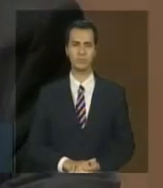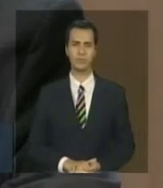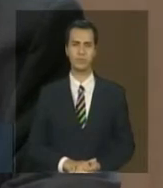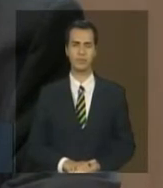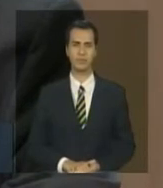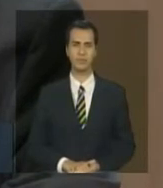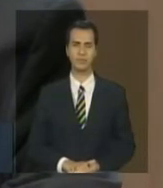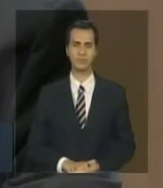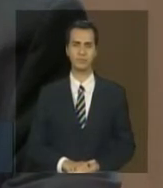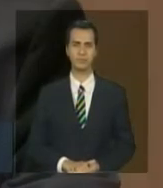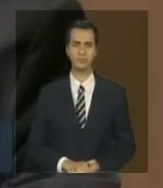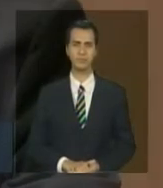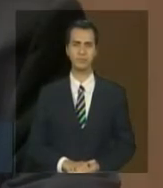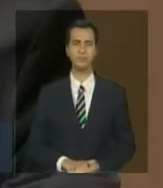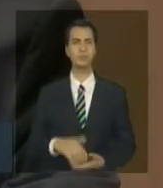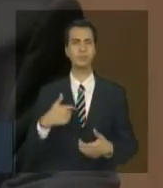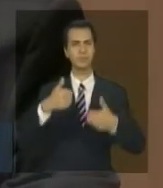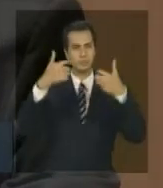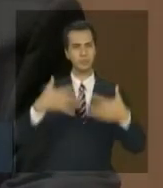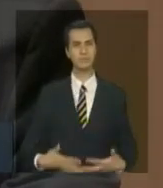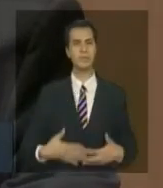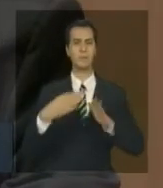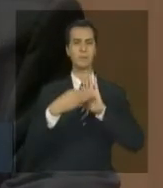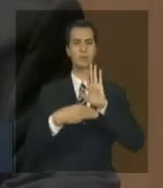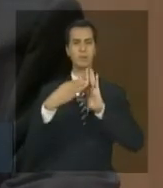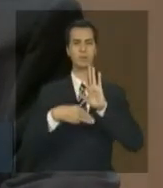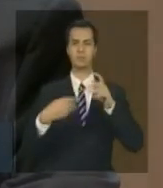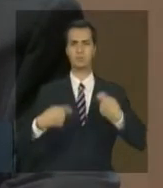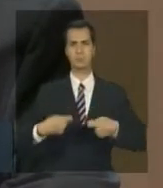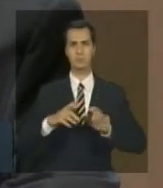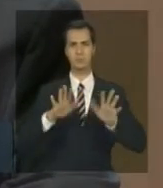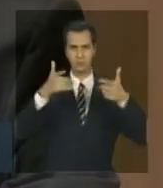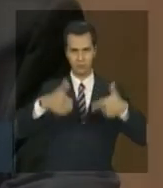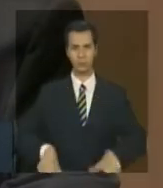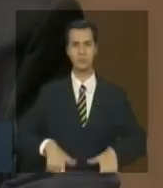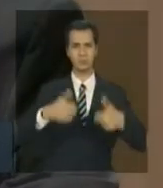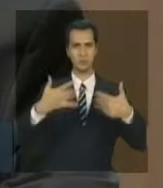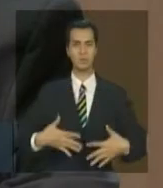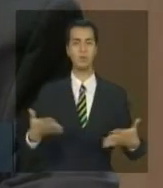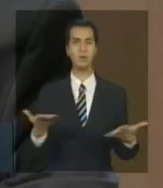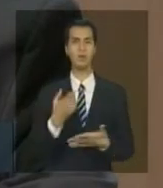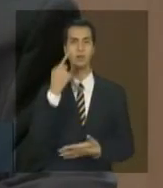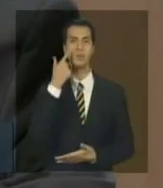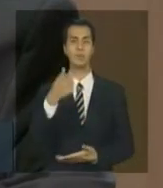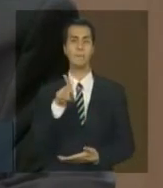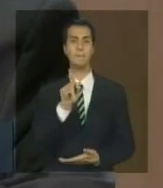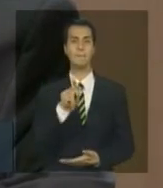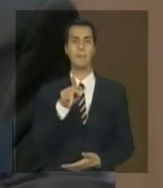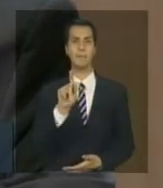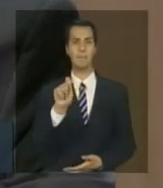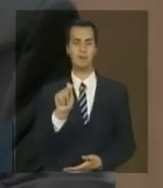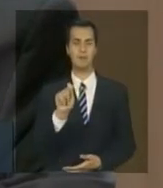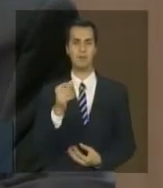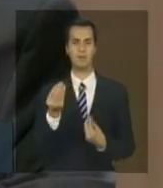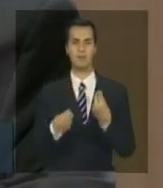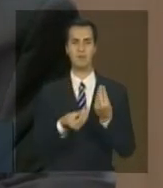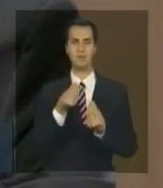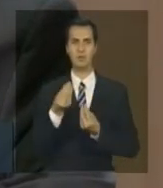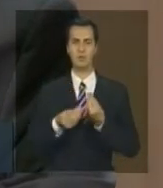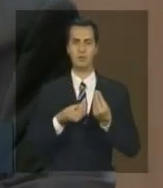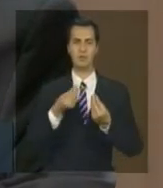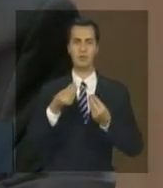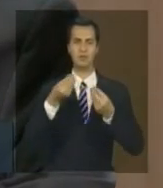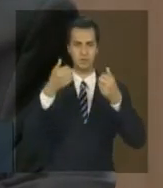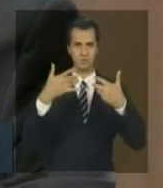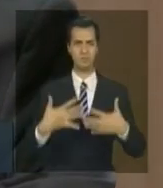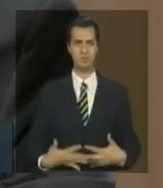apresentação da metodologia que é a mesma em todos os biomas vamos para o Pampa agora pode passar os slides de metodologia